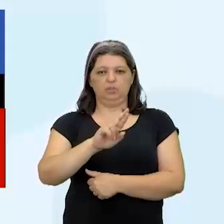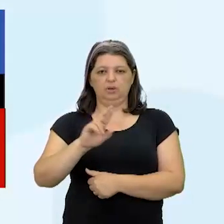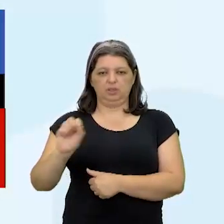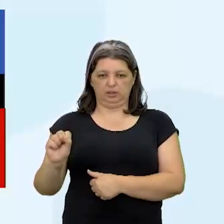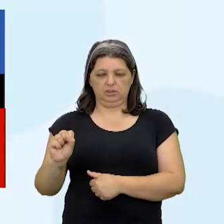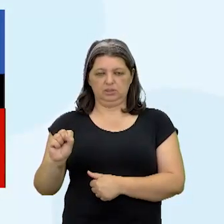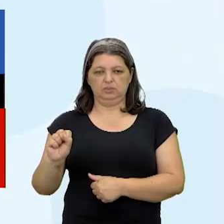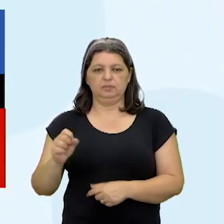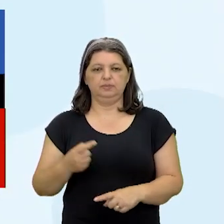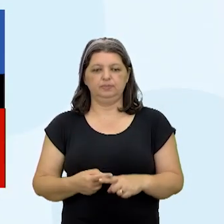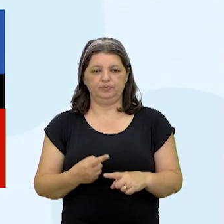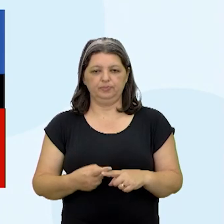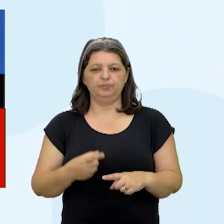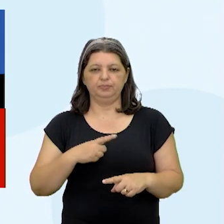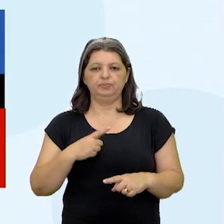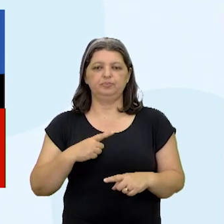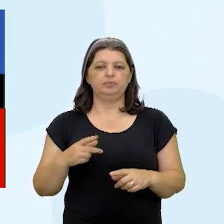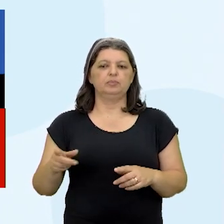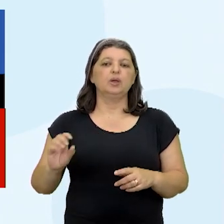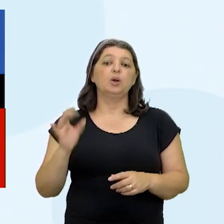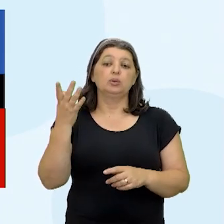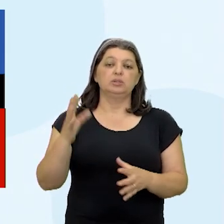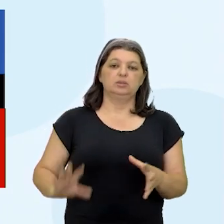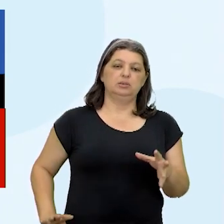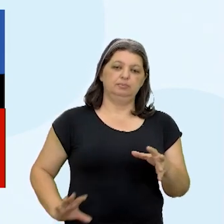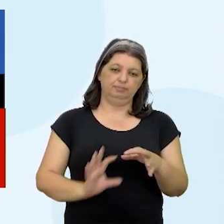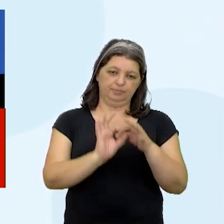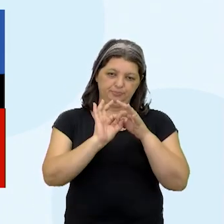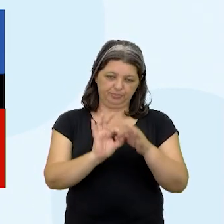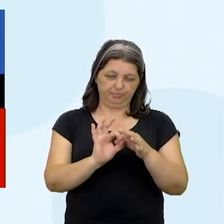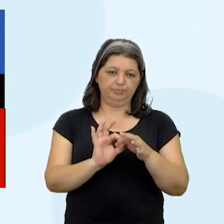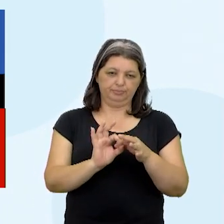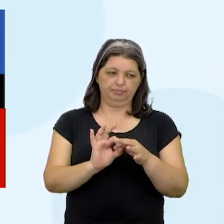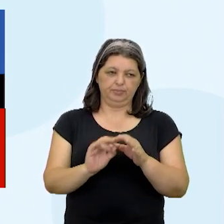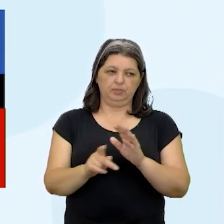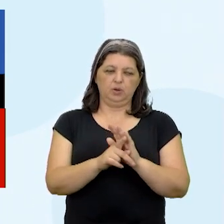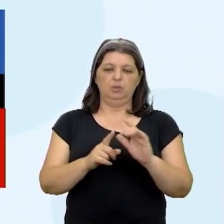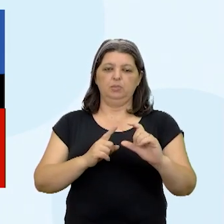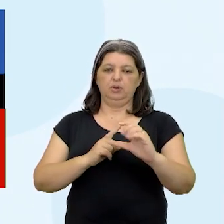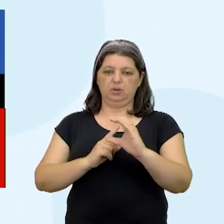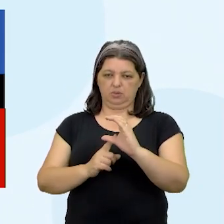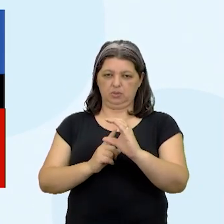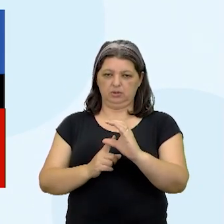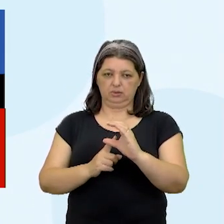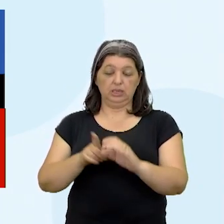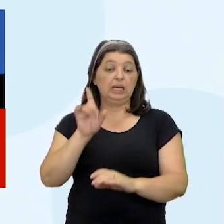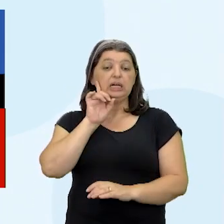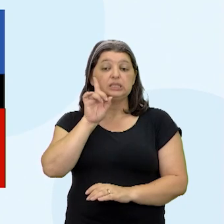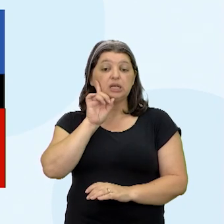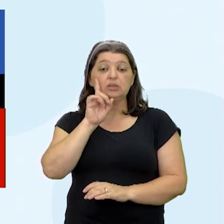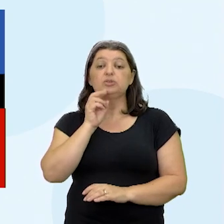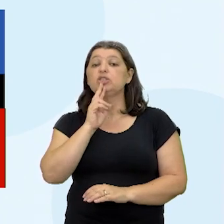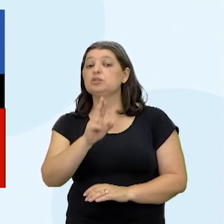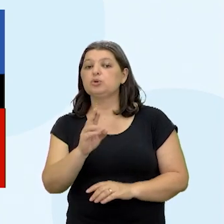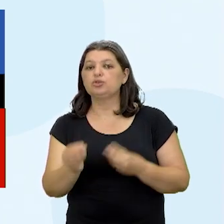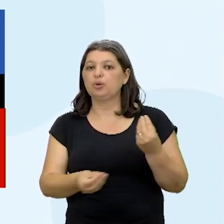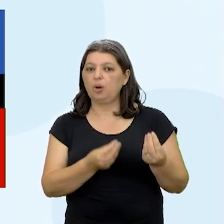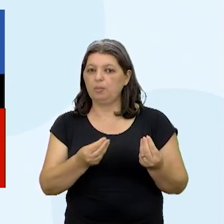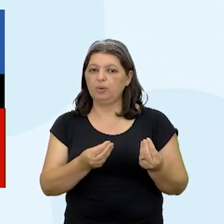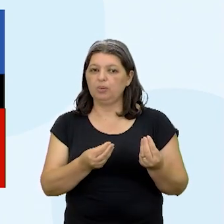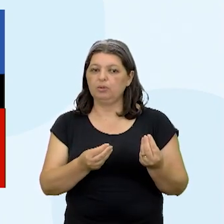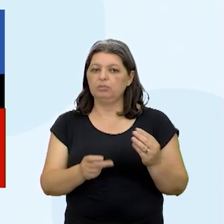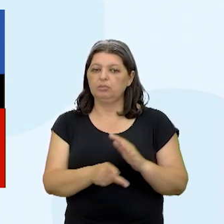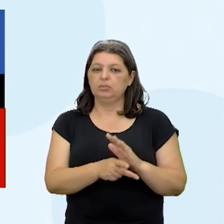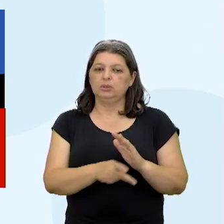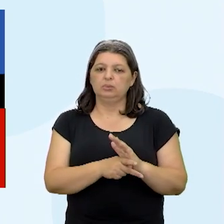fase, acontece o alinhamento com os comunistas, né? Os Estados Unidos respondem de que forma? Eles fazem um